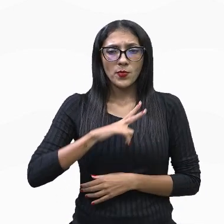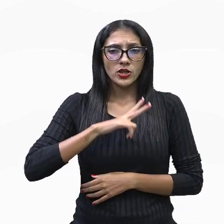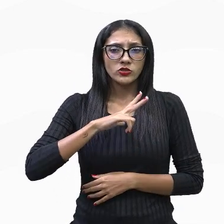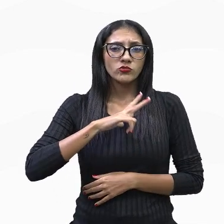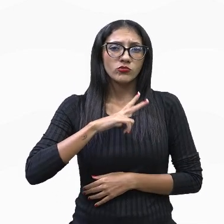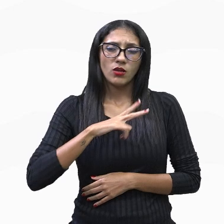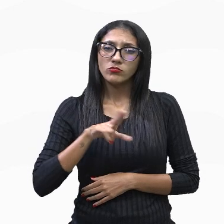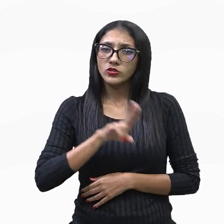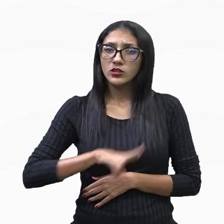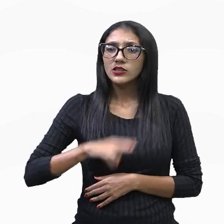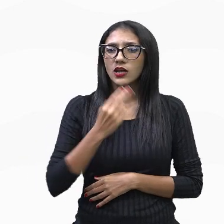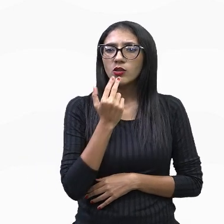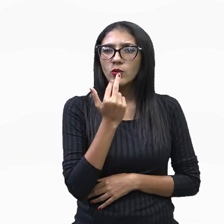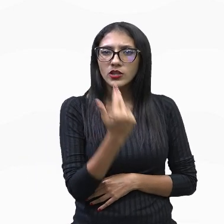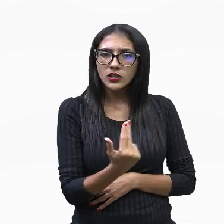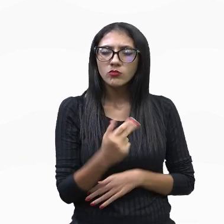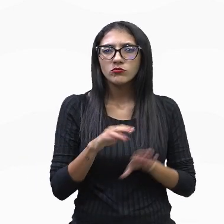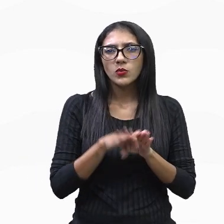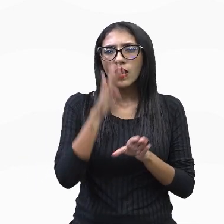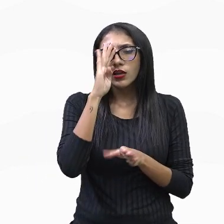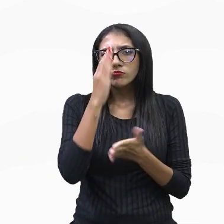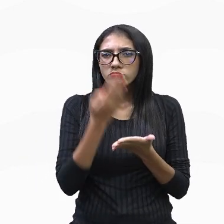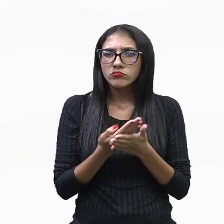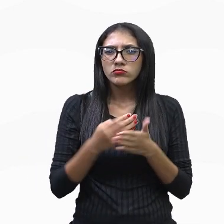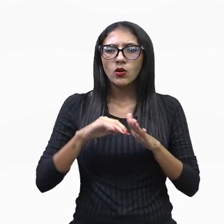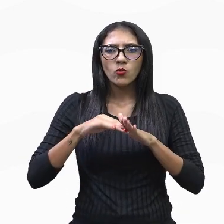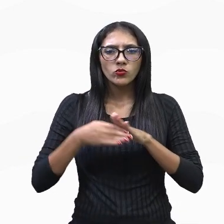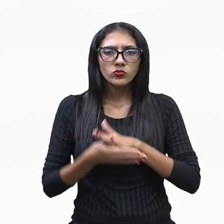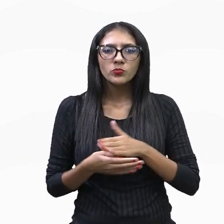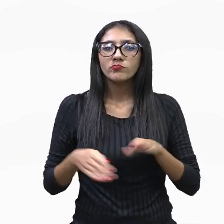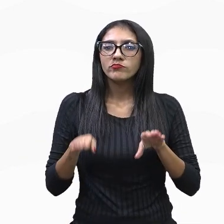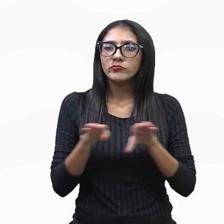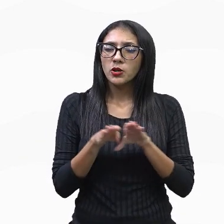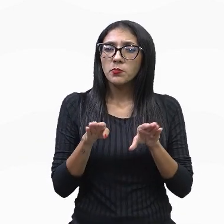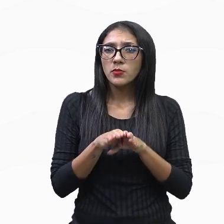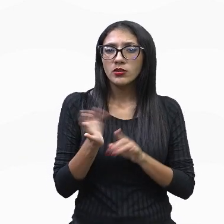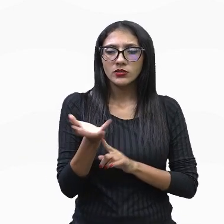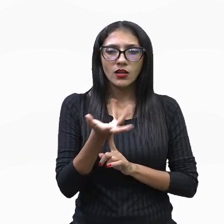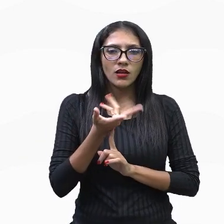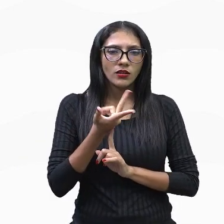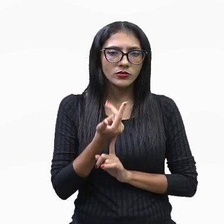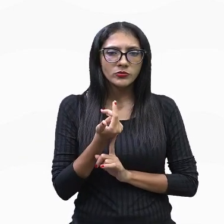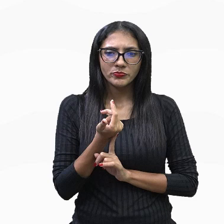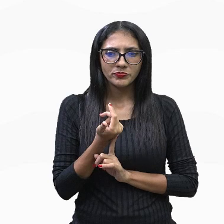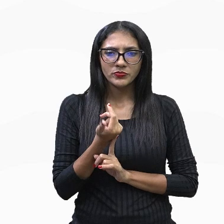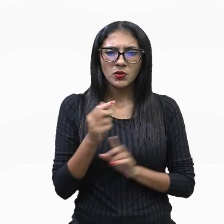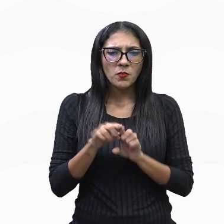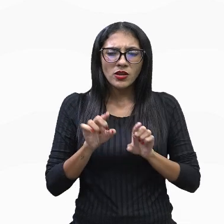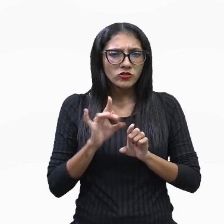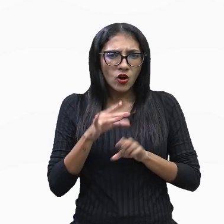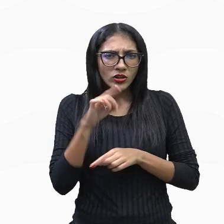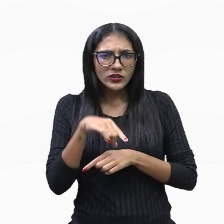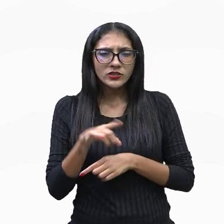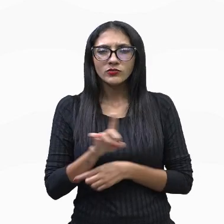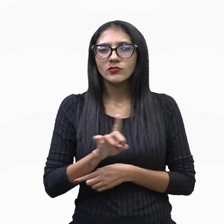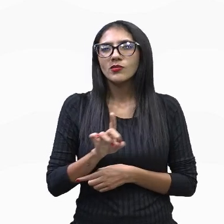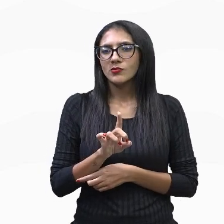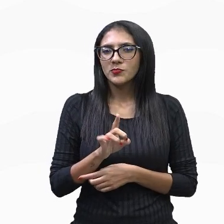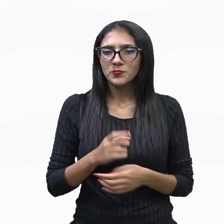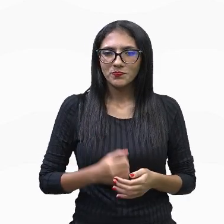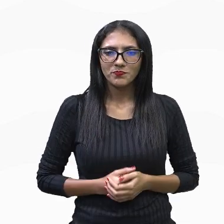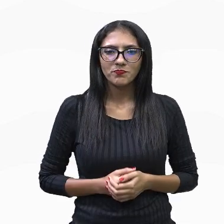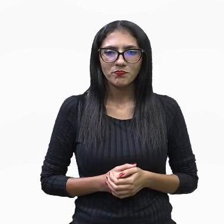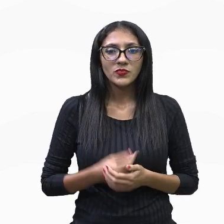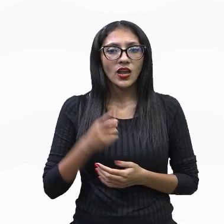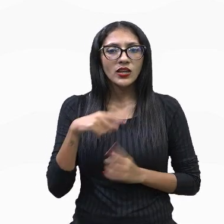meio da língua, das crenças, dos costumes e também da arte, mas não apenas dessa maneira. Ele diz assim,